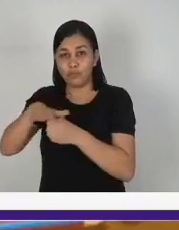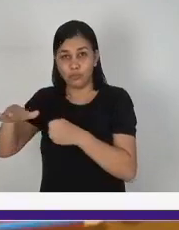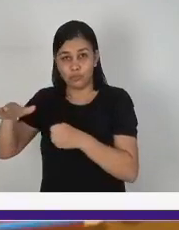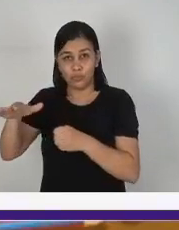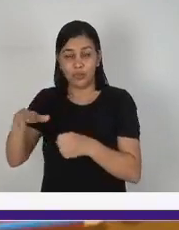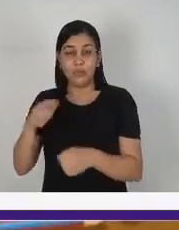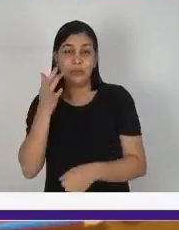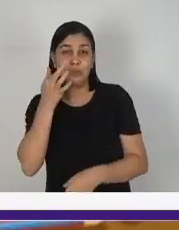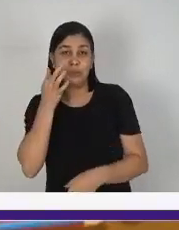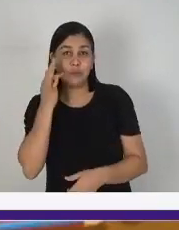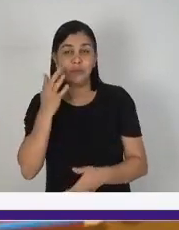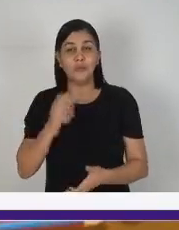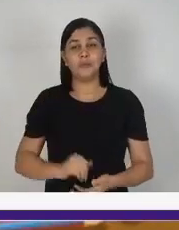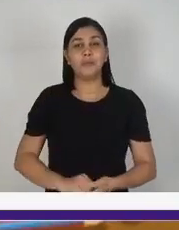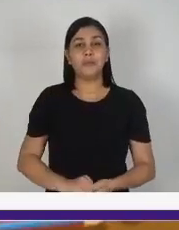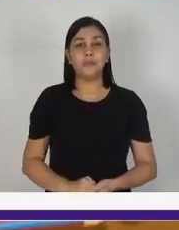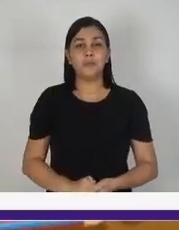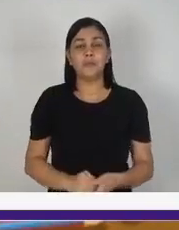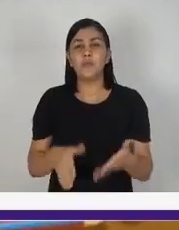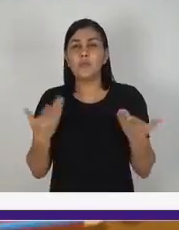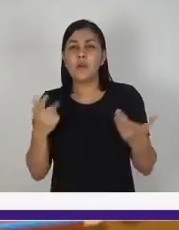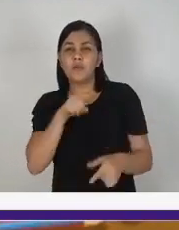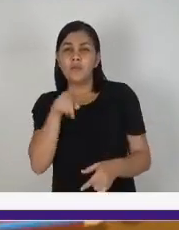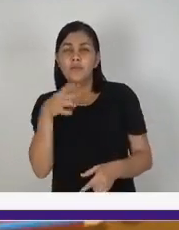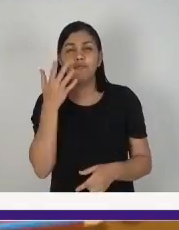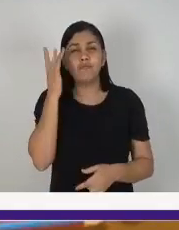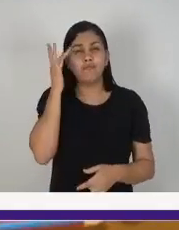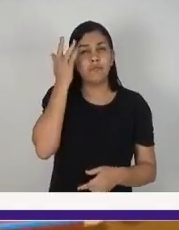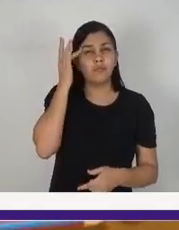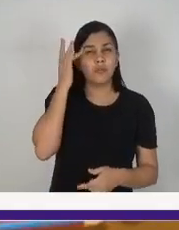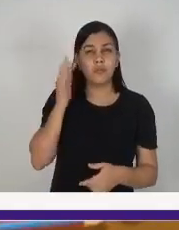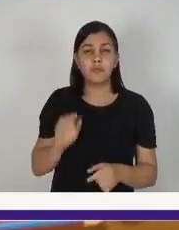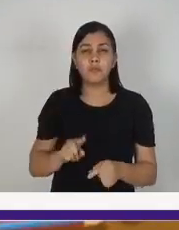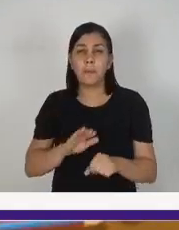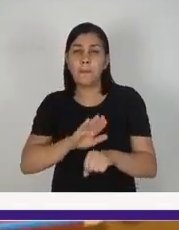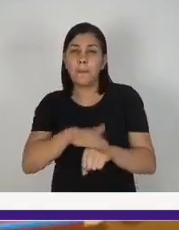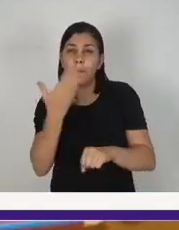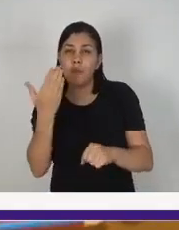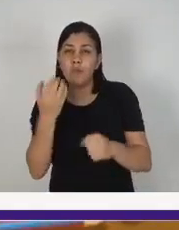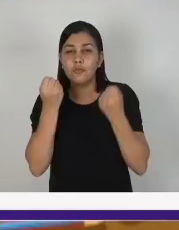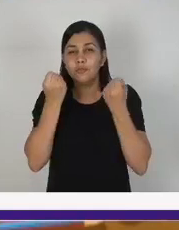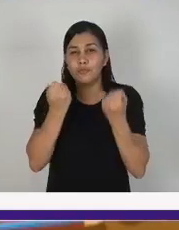frutas. Qual você acha que é a mais pesada?